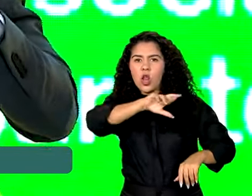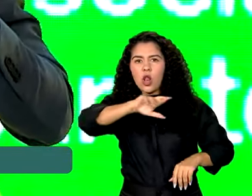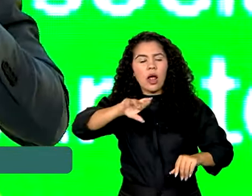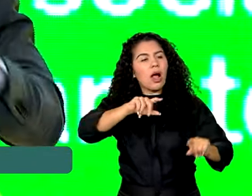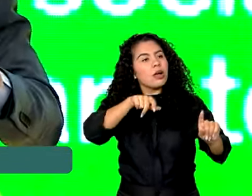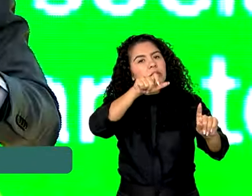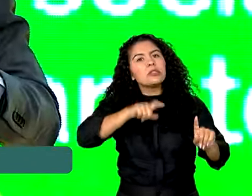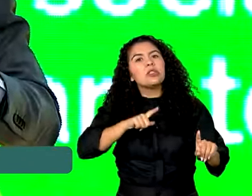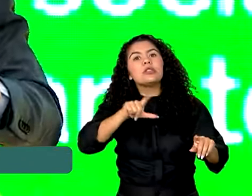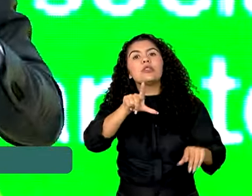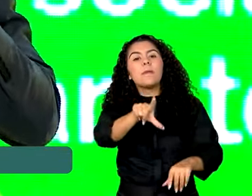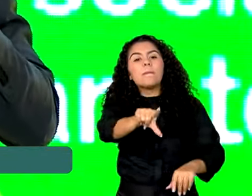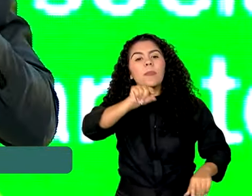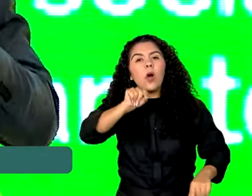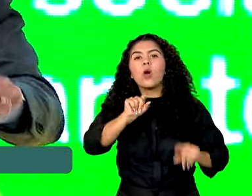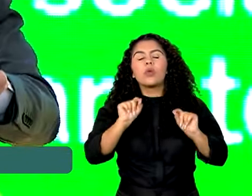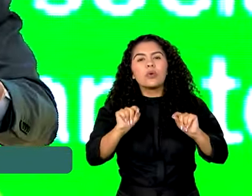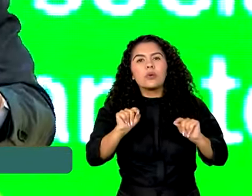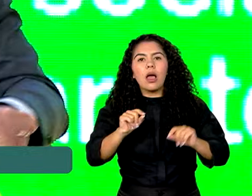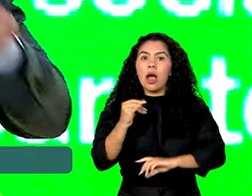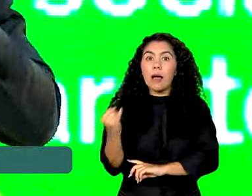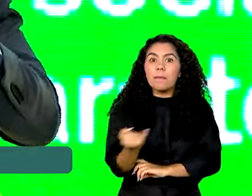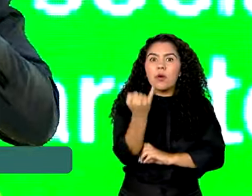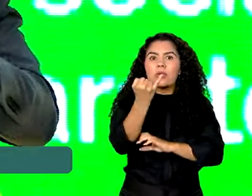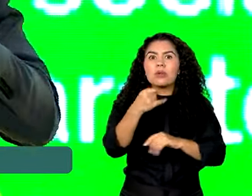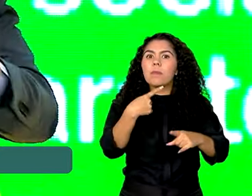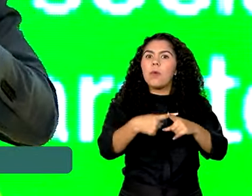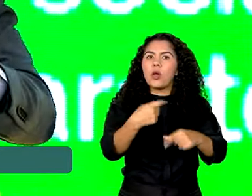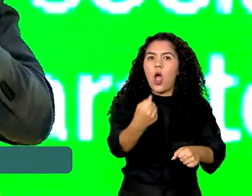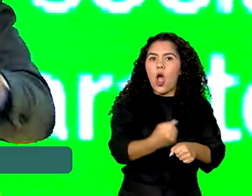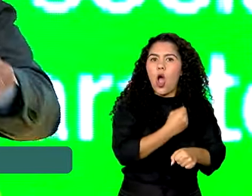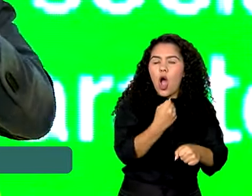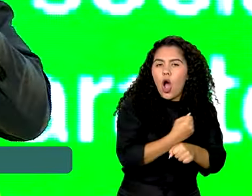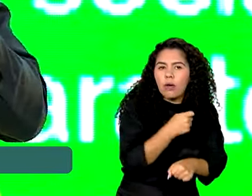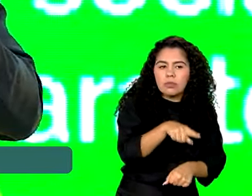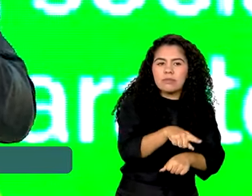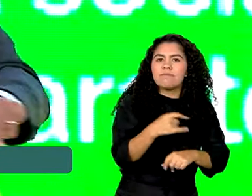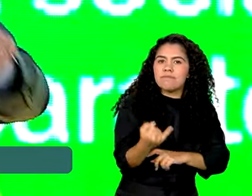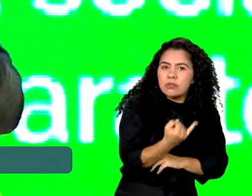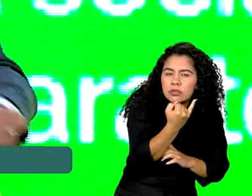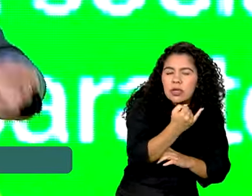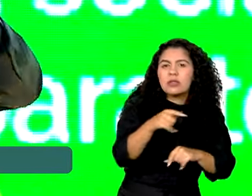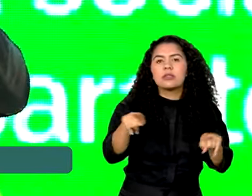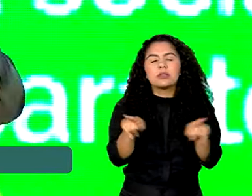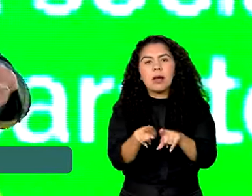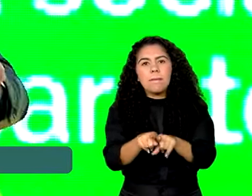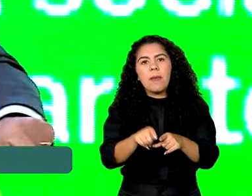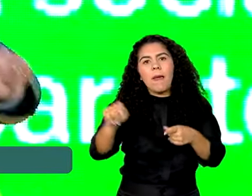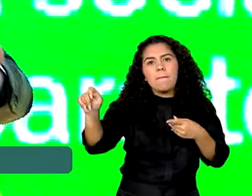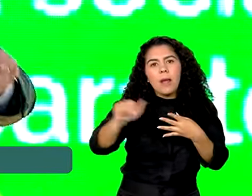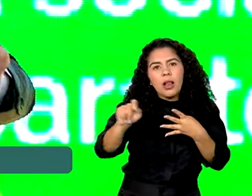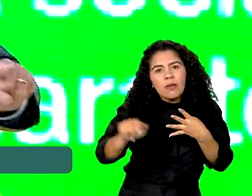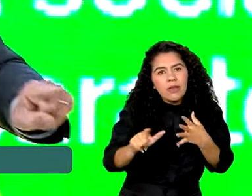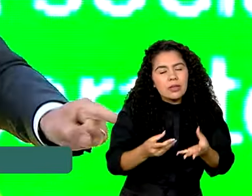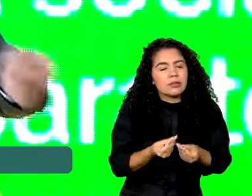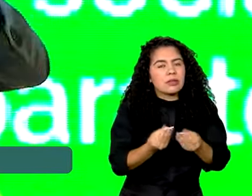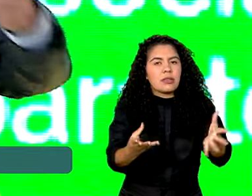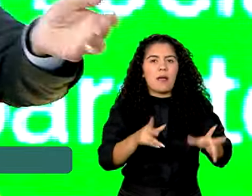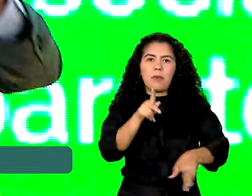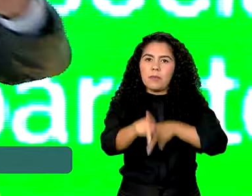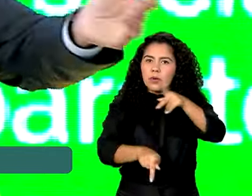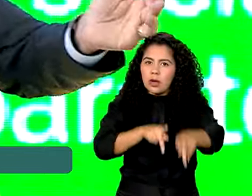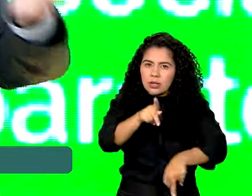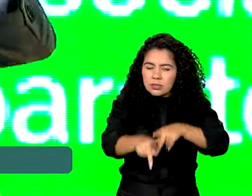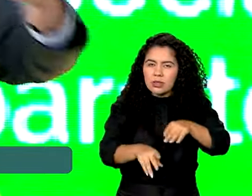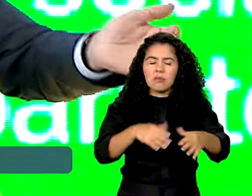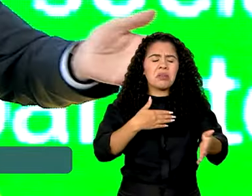a gente prioriza a importância da obra e os benefícios que aquela obra leva para a população daquele município,